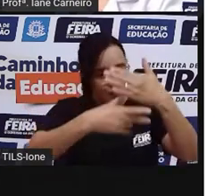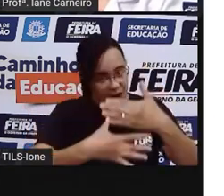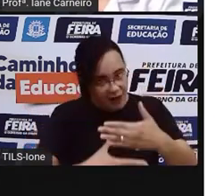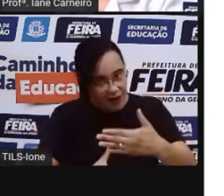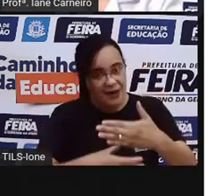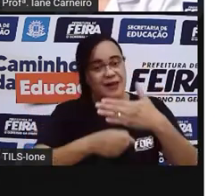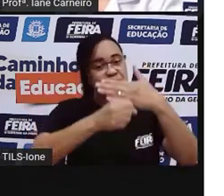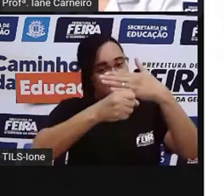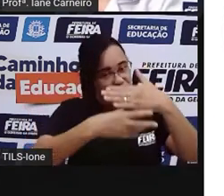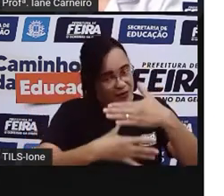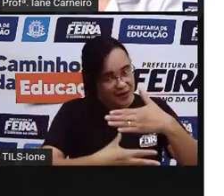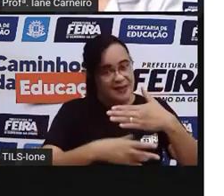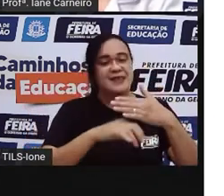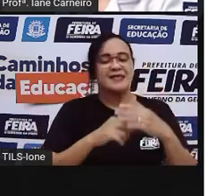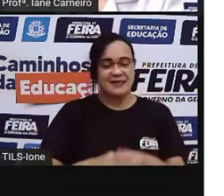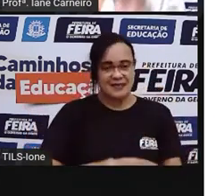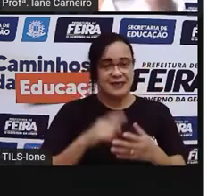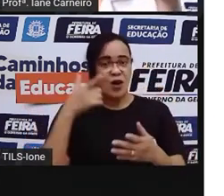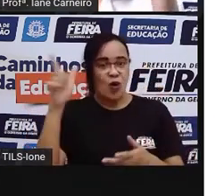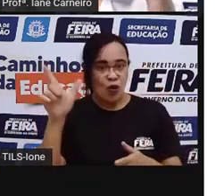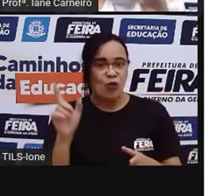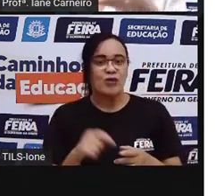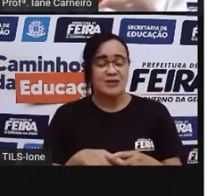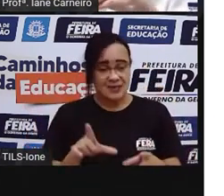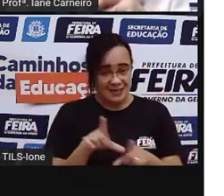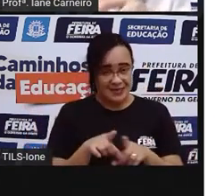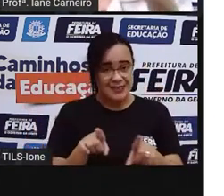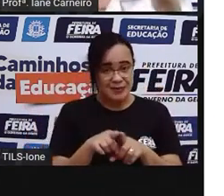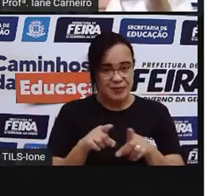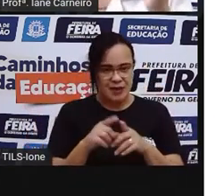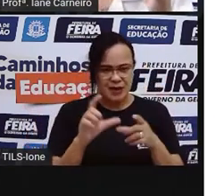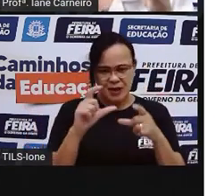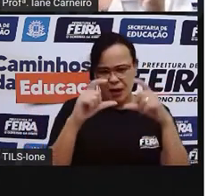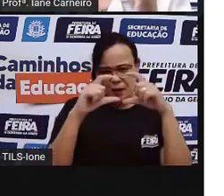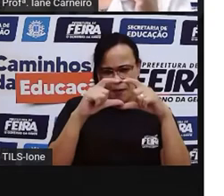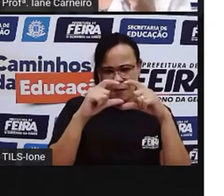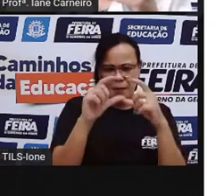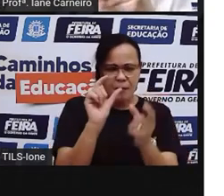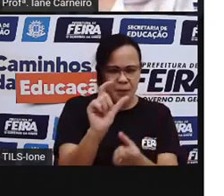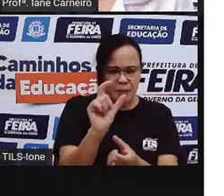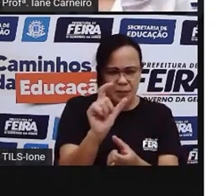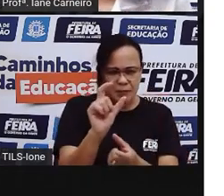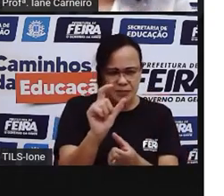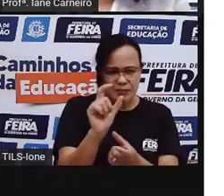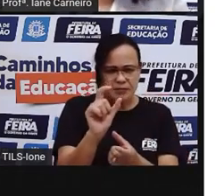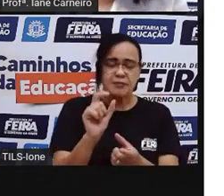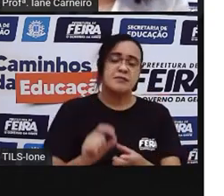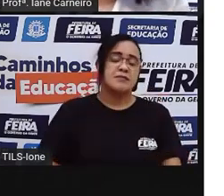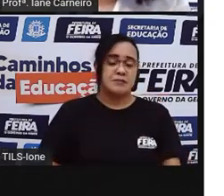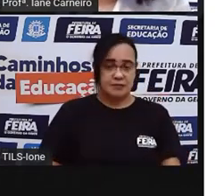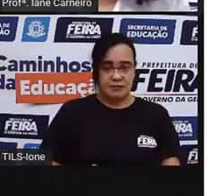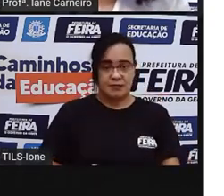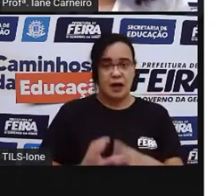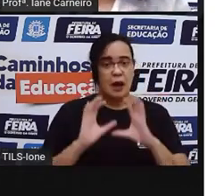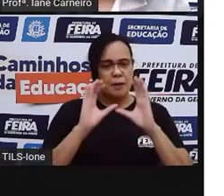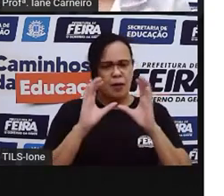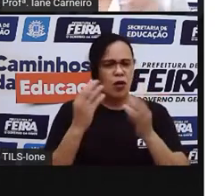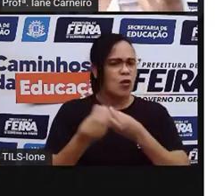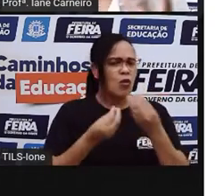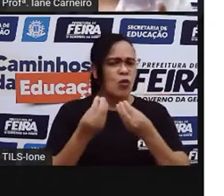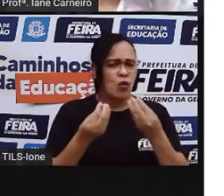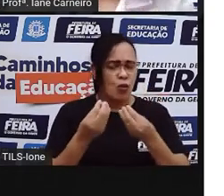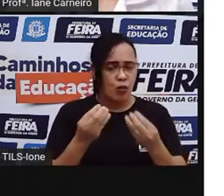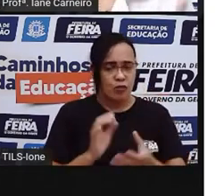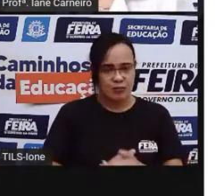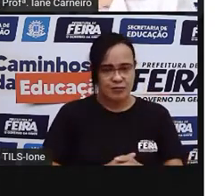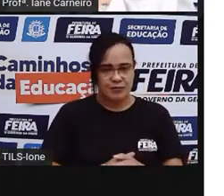Outra bola que a Proama trouxe é a bola de tênis. Que uma bola bem pequenininha, mais macia. Ela é bem peludinha. Até na foto aqui dá para a gente perceber. Ela é